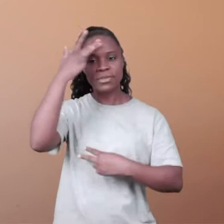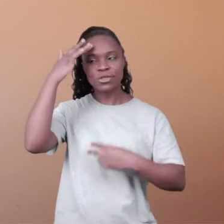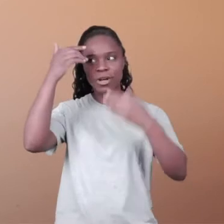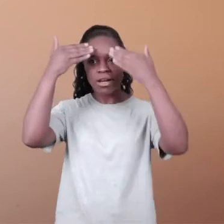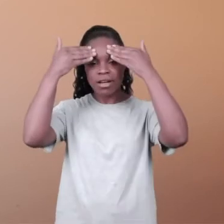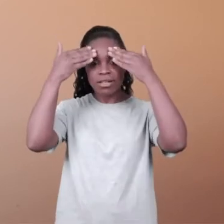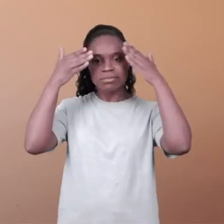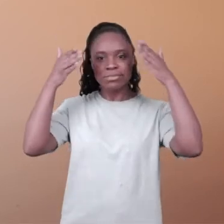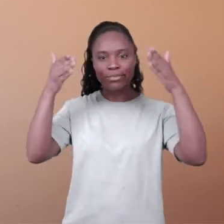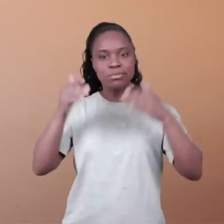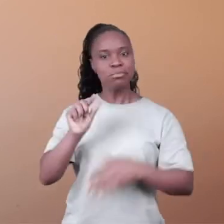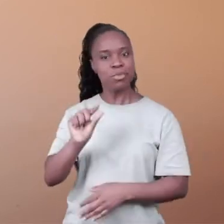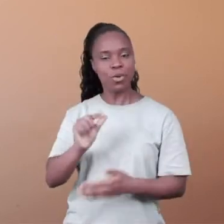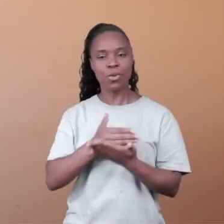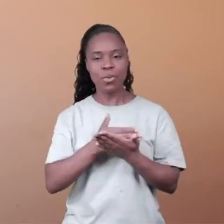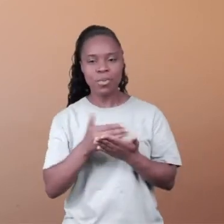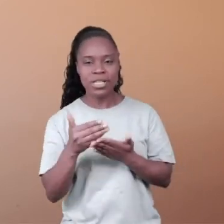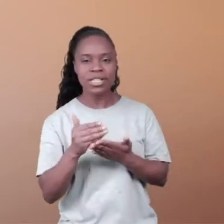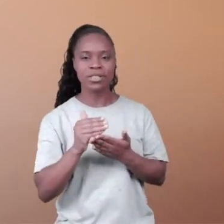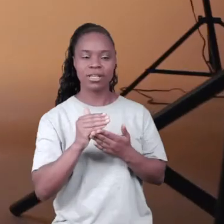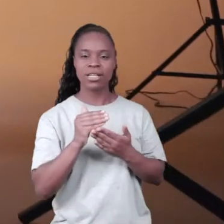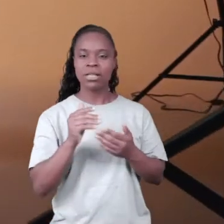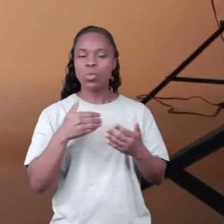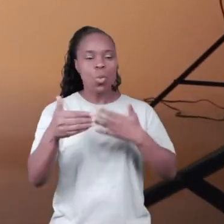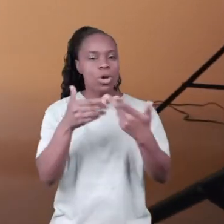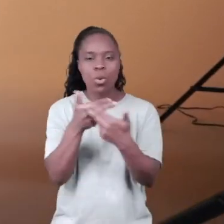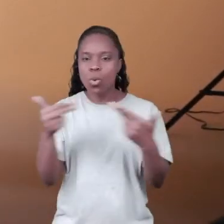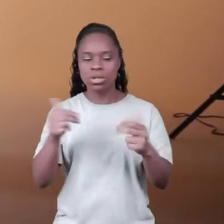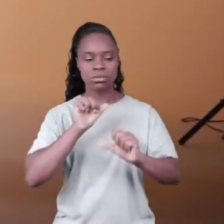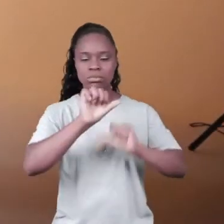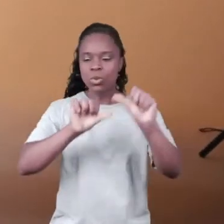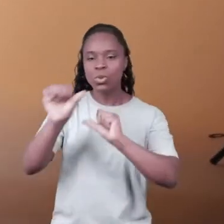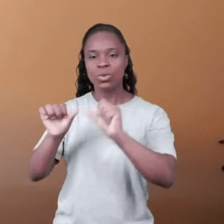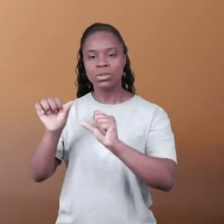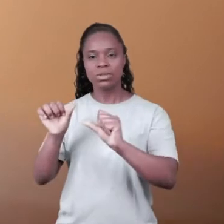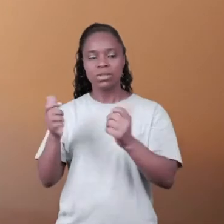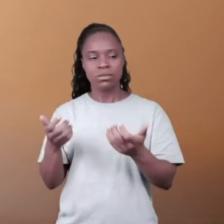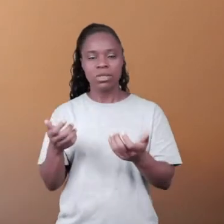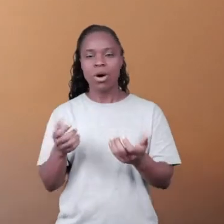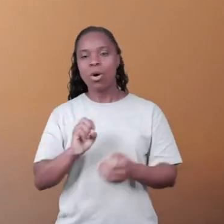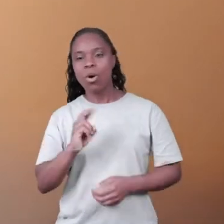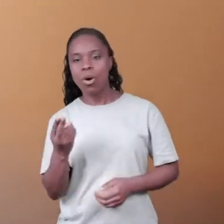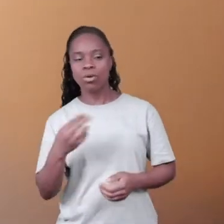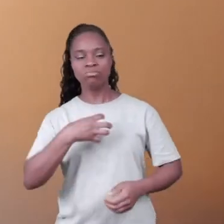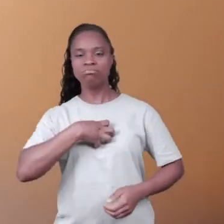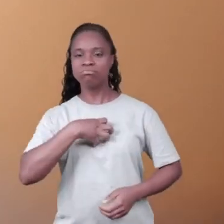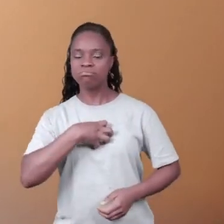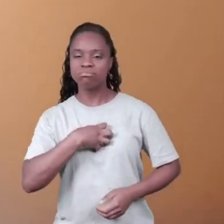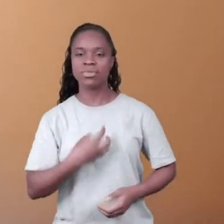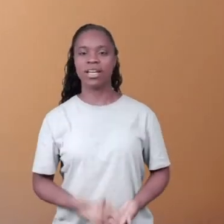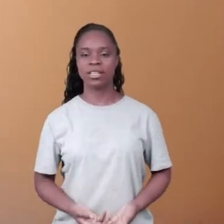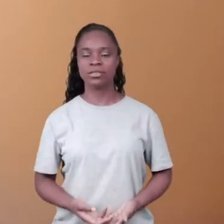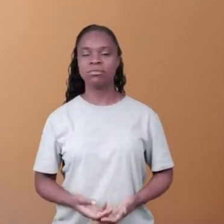olho para mim como uma pessoa que tem a cabeça um pouquinho mais aberta, para, seja o que for, para mudança, para